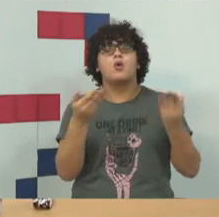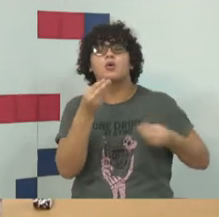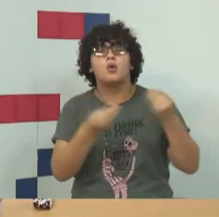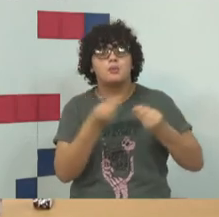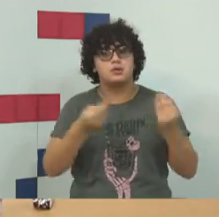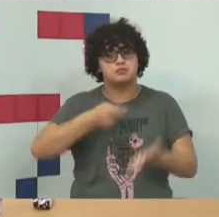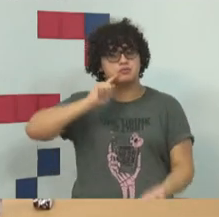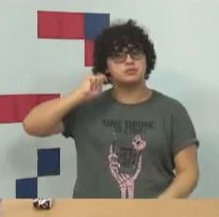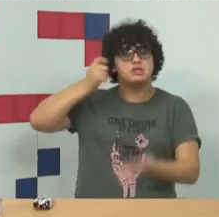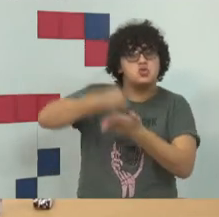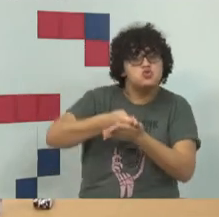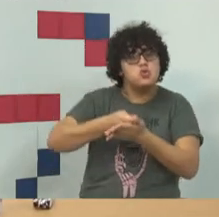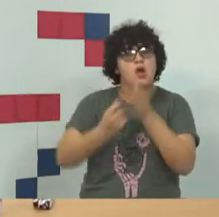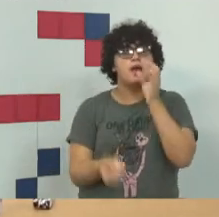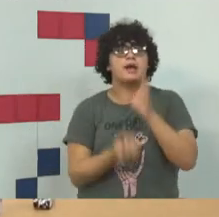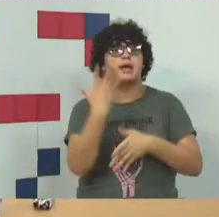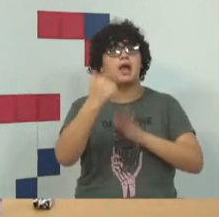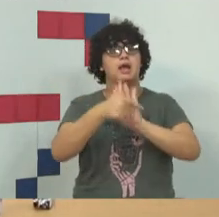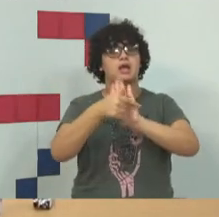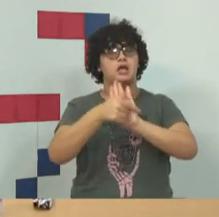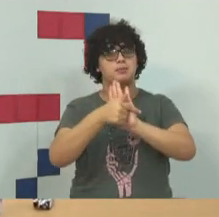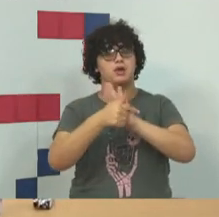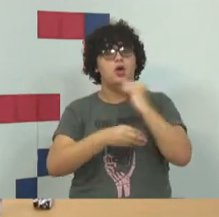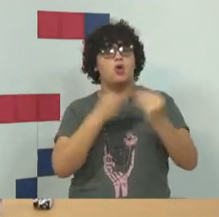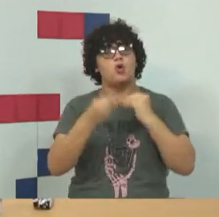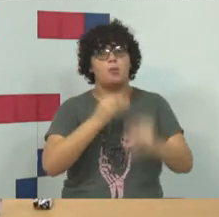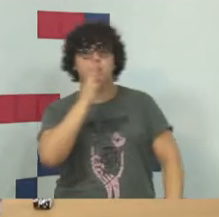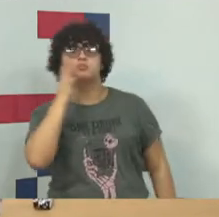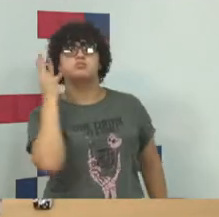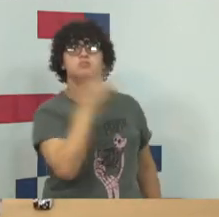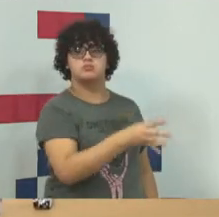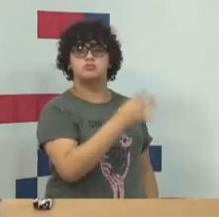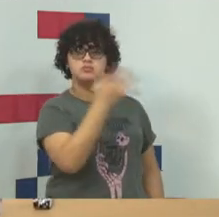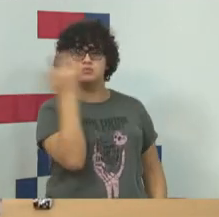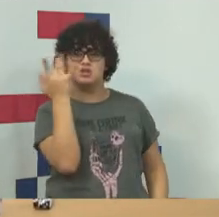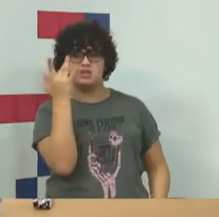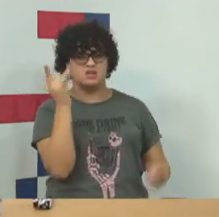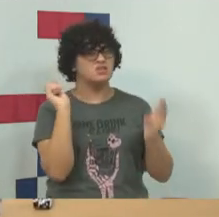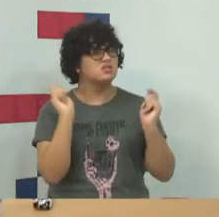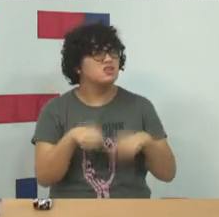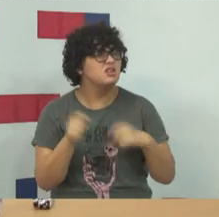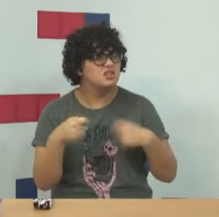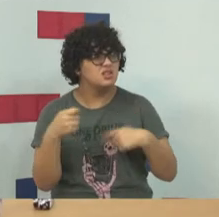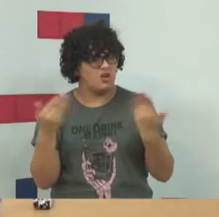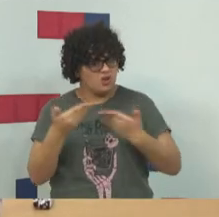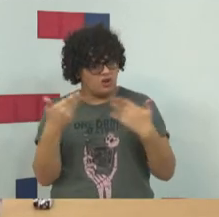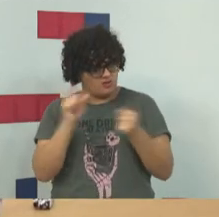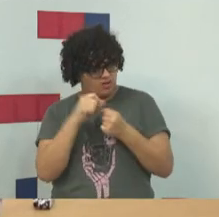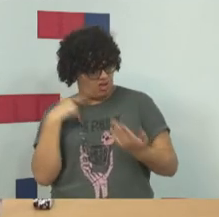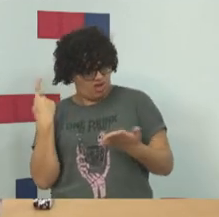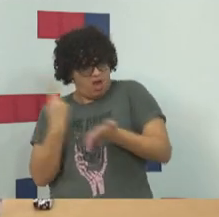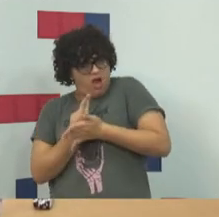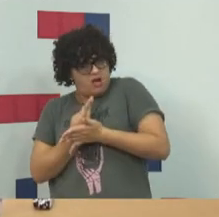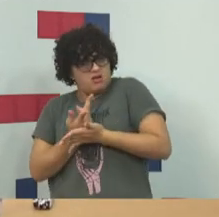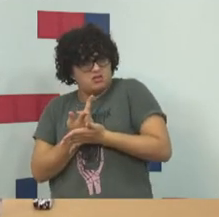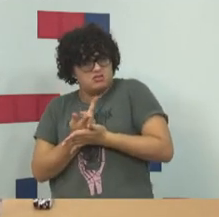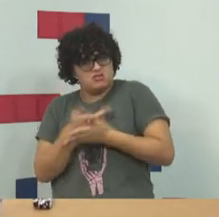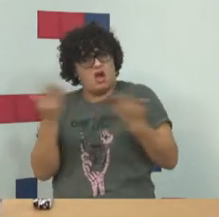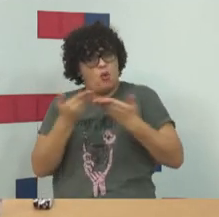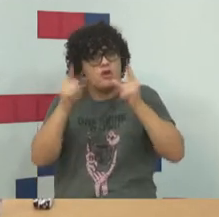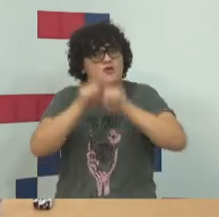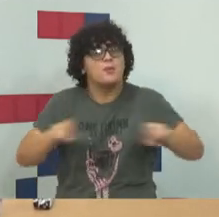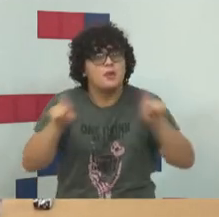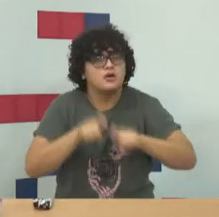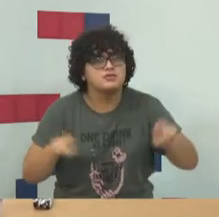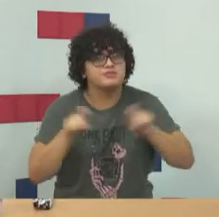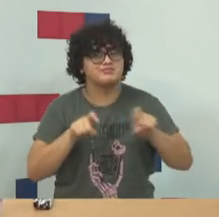decidiu criar crimes e contravenções penais. Se é possível você cometer uma contravenção penal na informática,